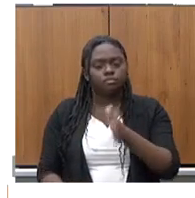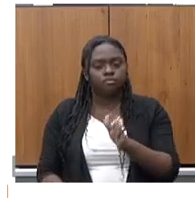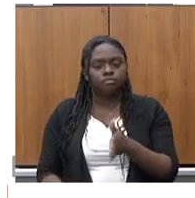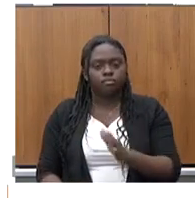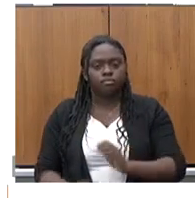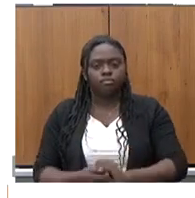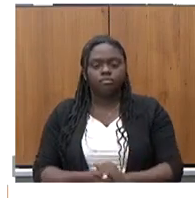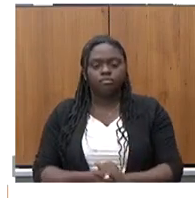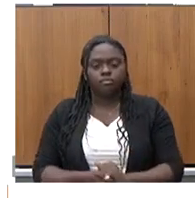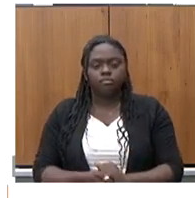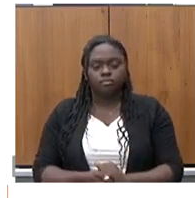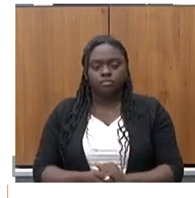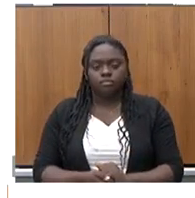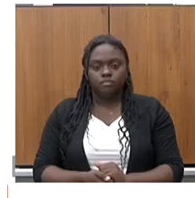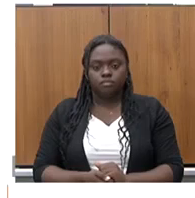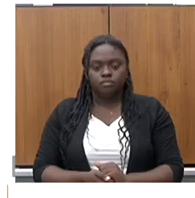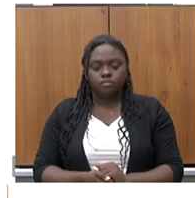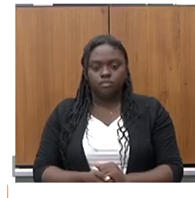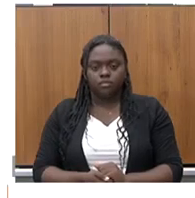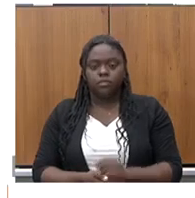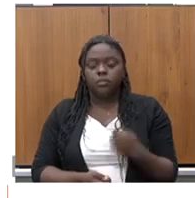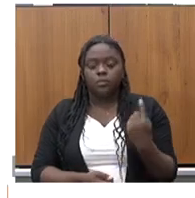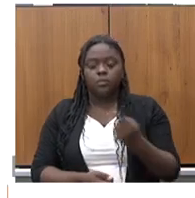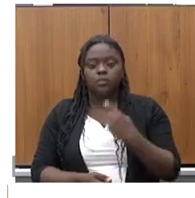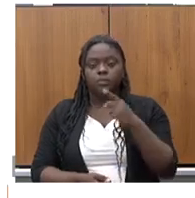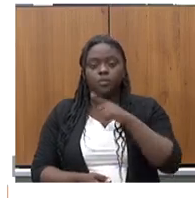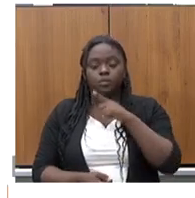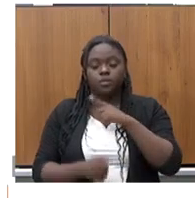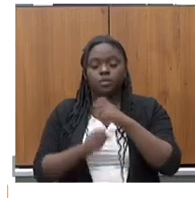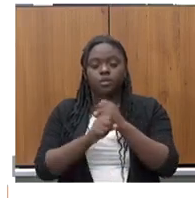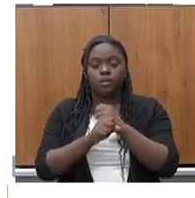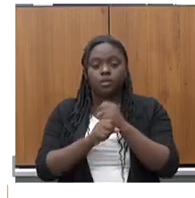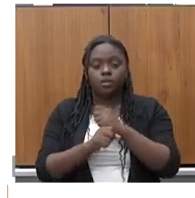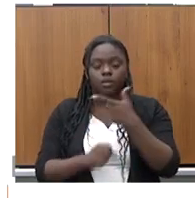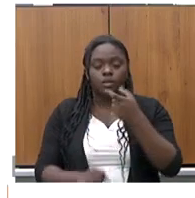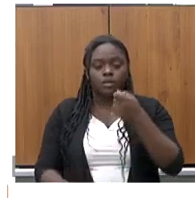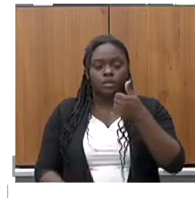Na atração de investimento, nós tivemos aí, desde 2019,